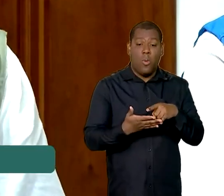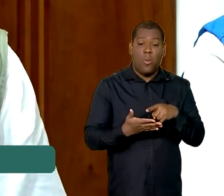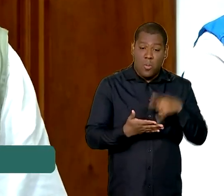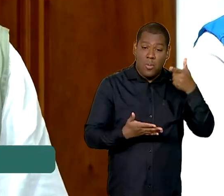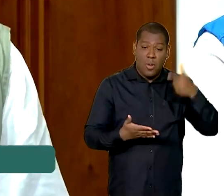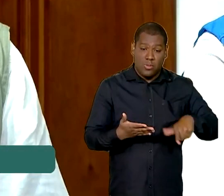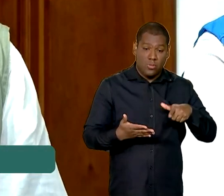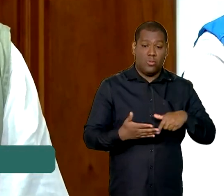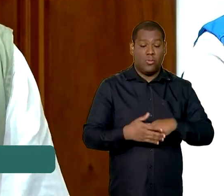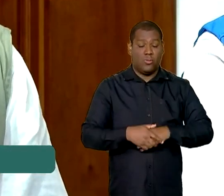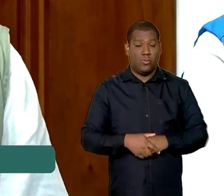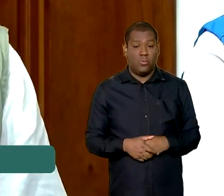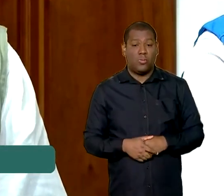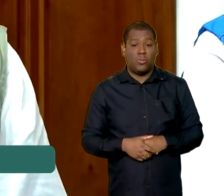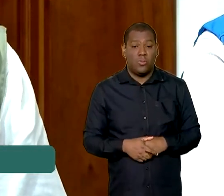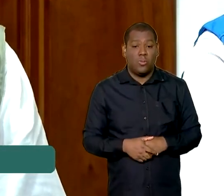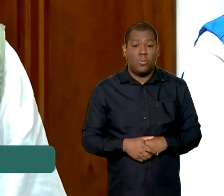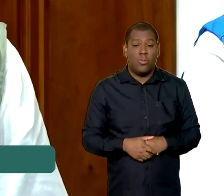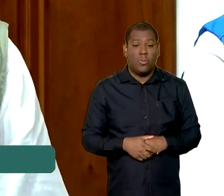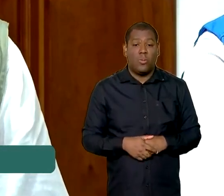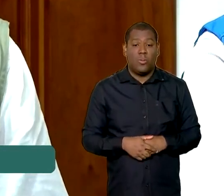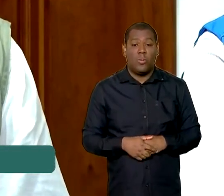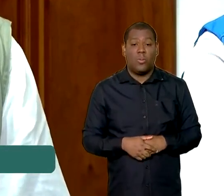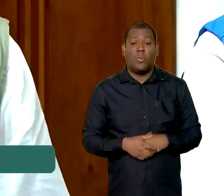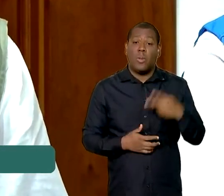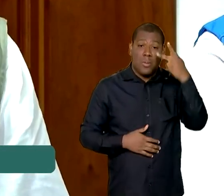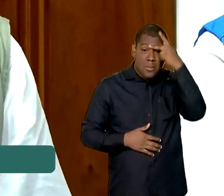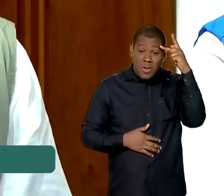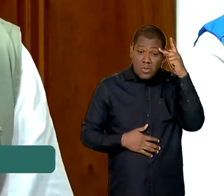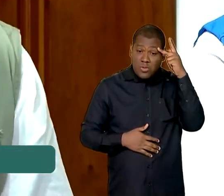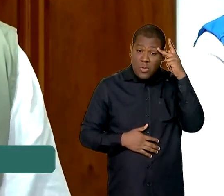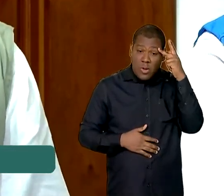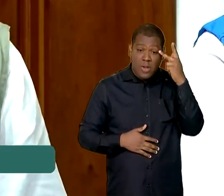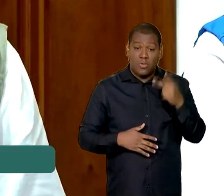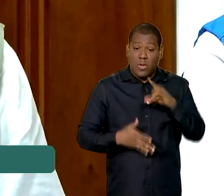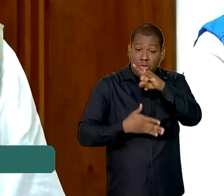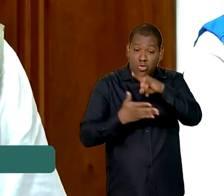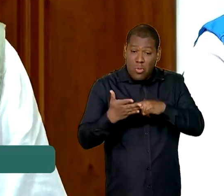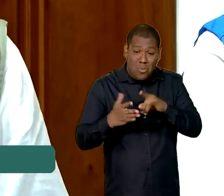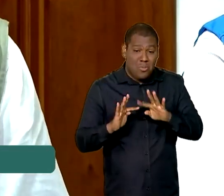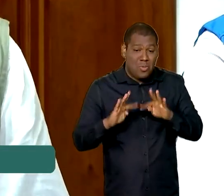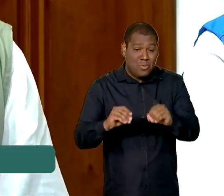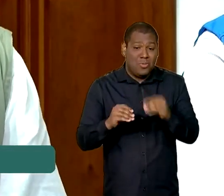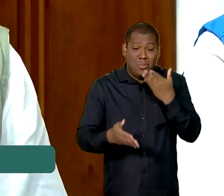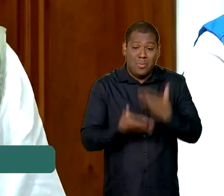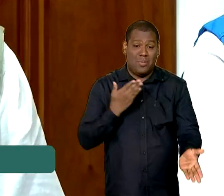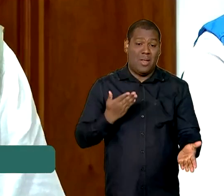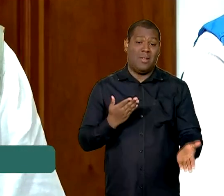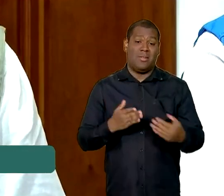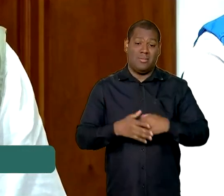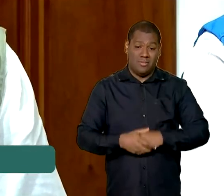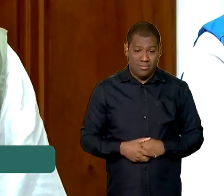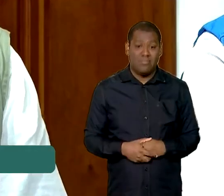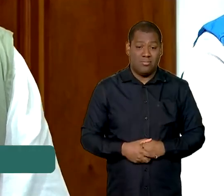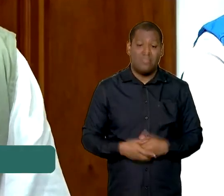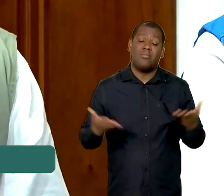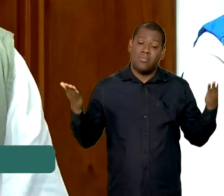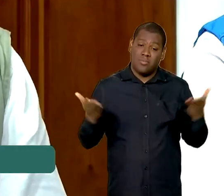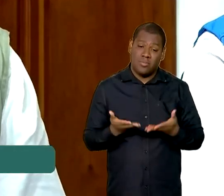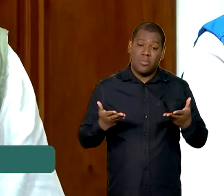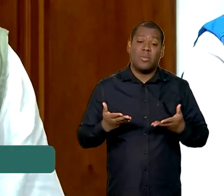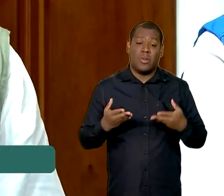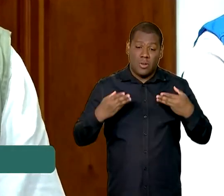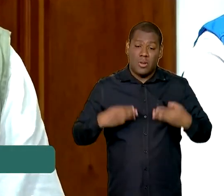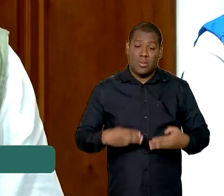direitos. Então a nossa preocupação é essa. As pessoas perderam tudo, os documentos ficaram embaixo da água. Como é que a gente faz agora? Então, nós